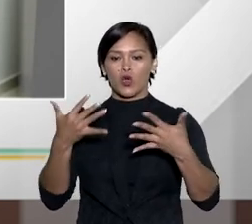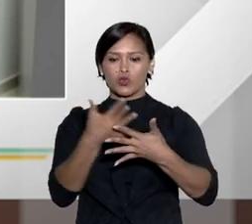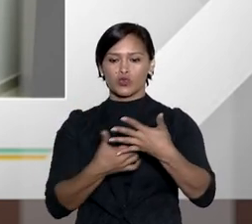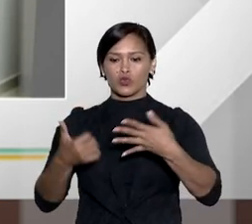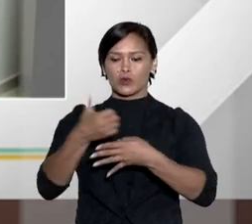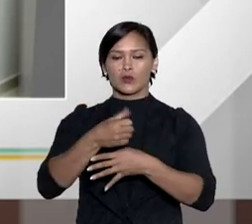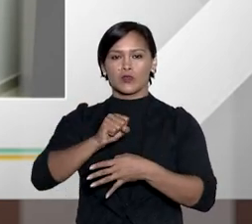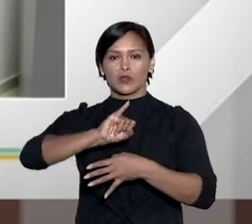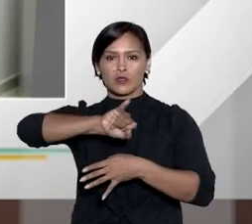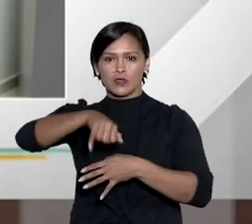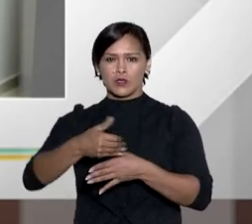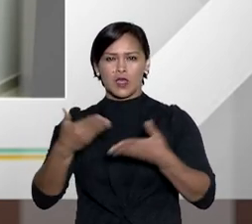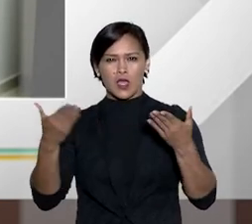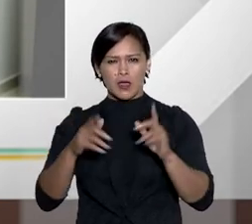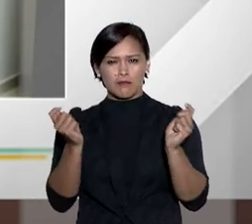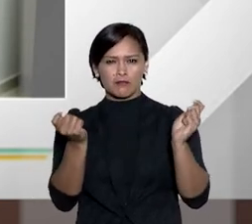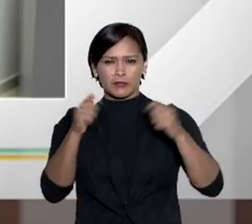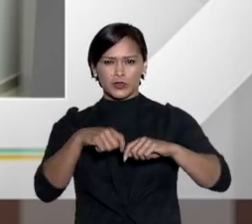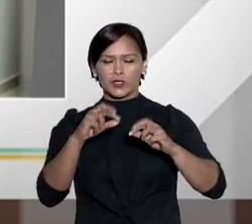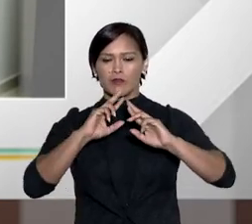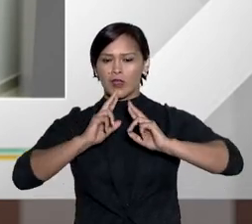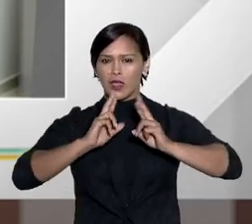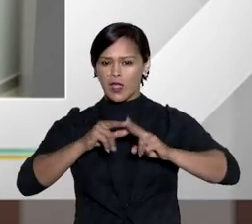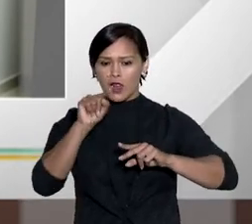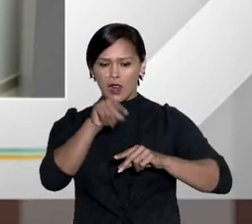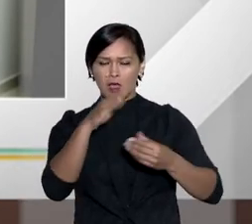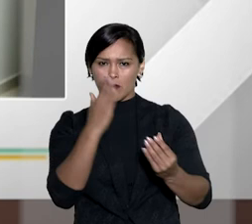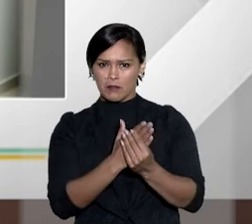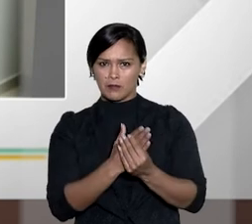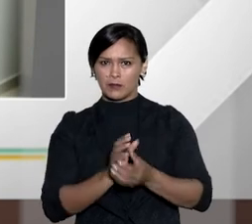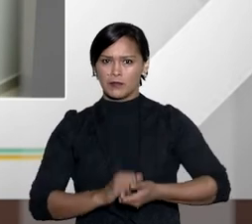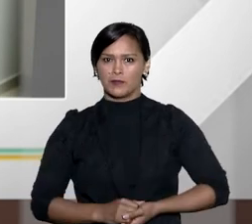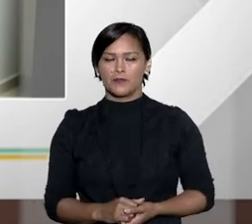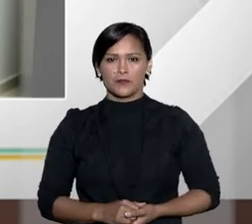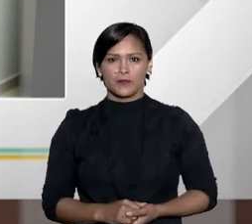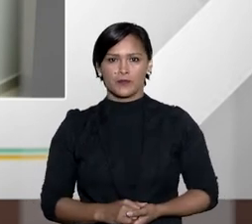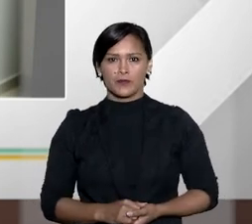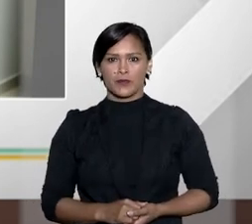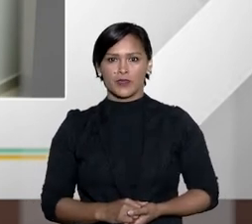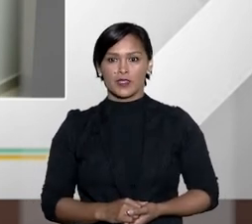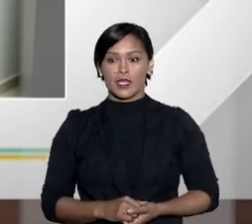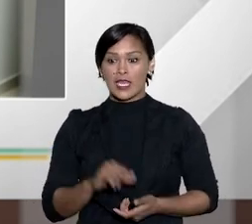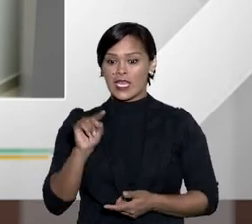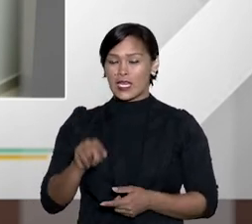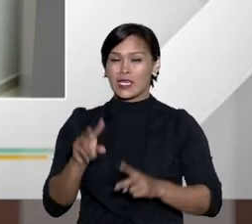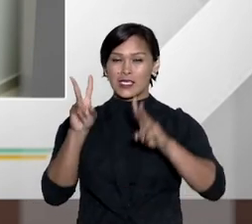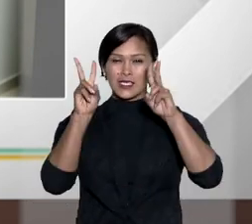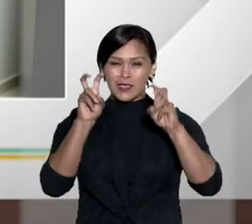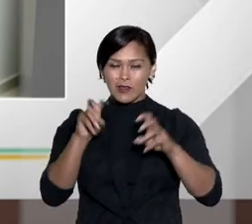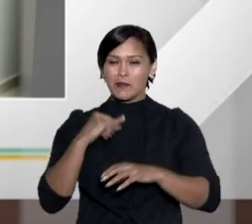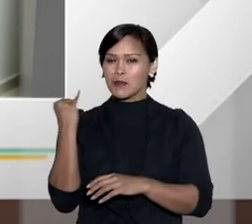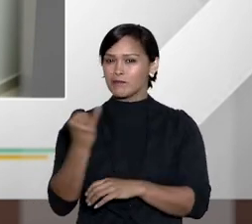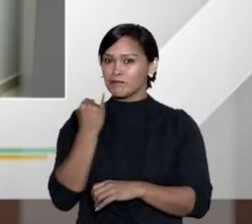contrariar entendimento consolidado ou mesmo simulado da STJ será cabível reclamação nesse caso